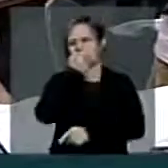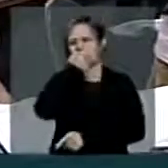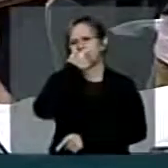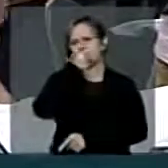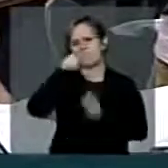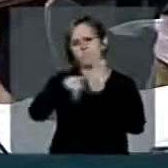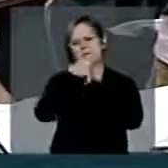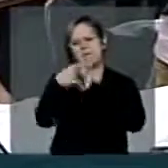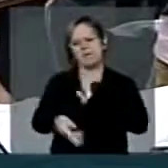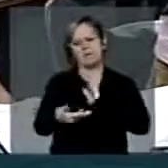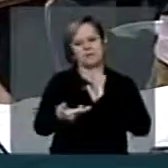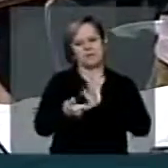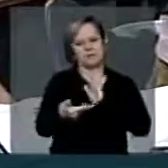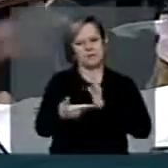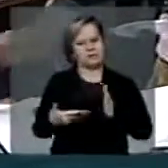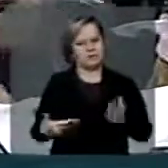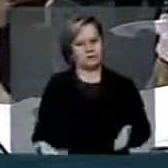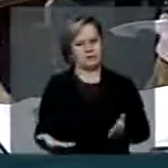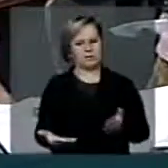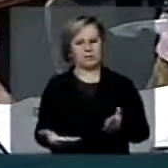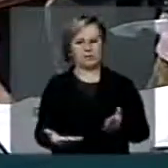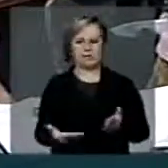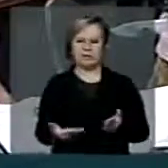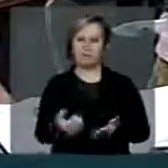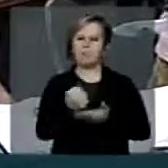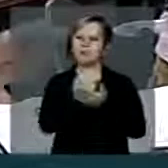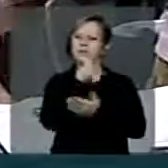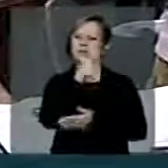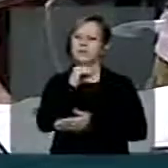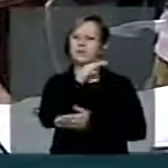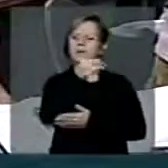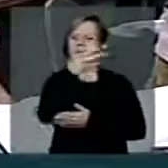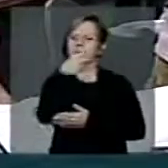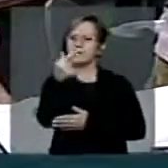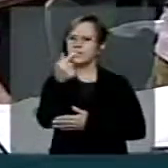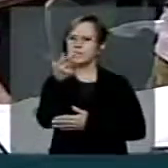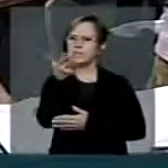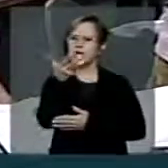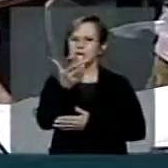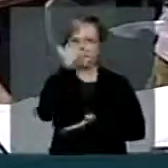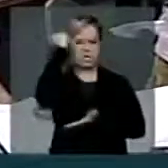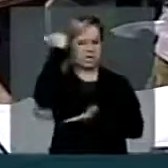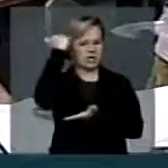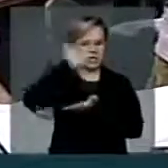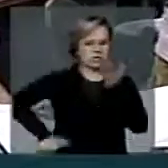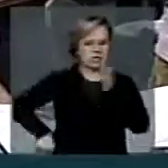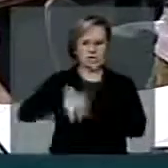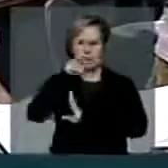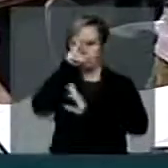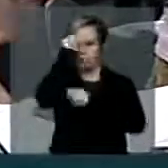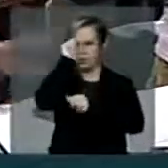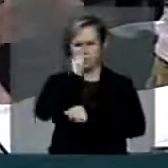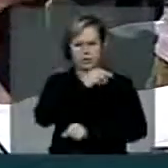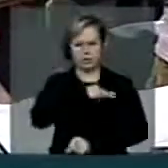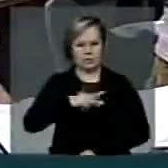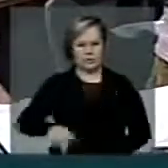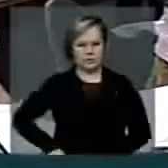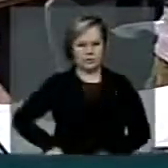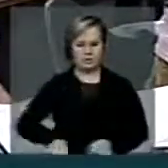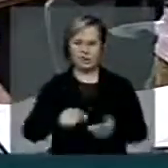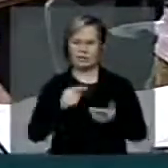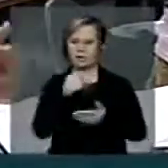parlamento tem feito, com a PEC 37 querendo suprimir o poder do Ministério Público, a PEC